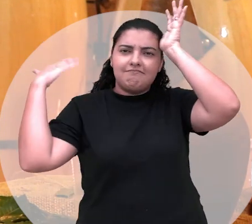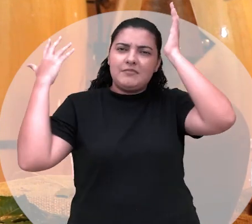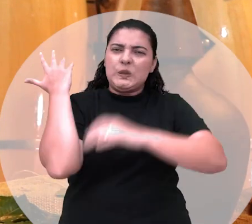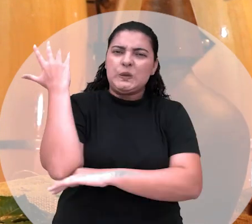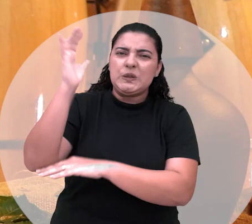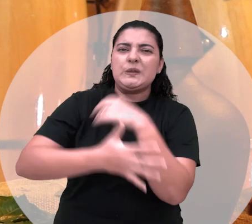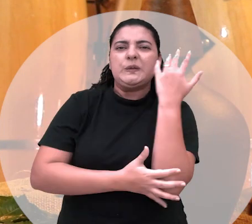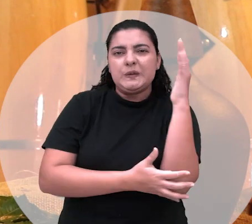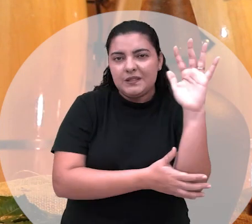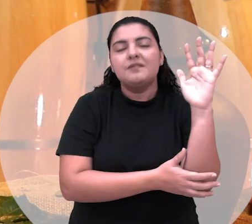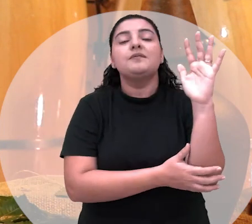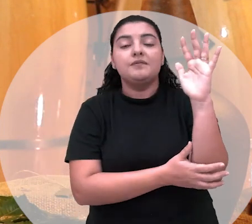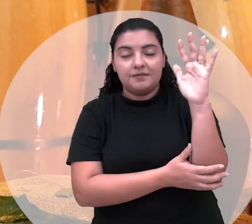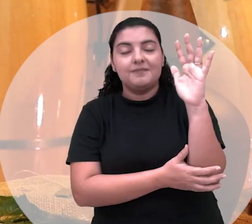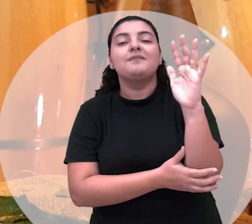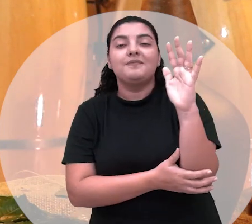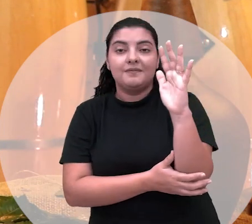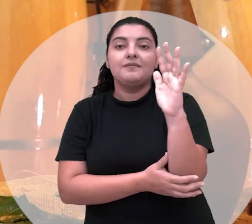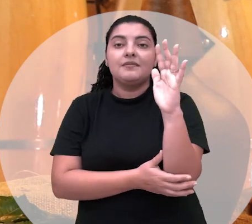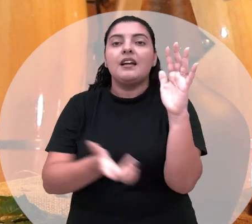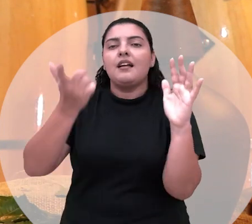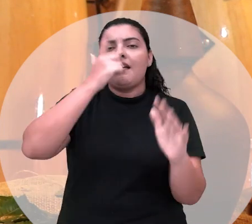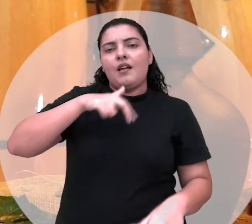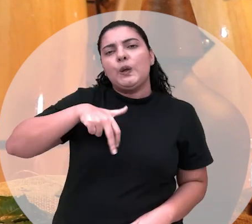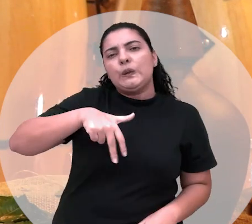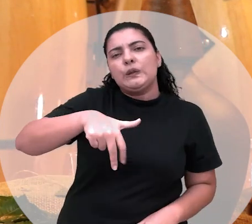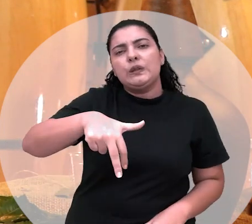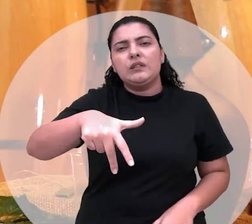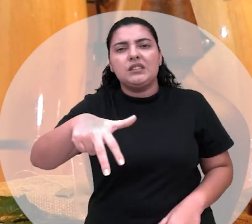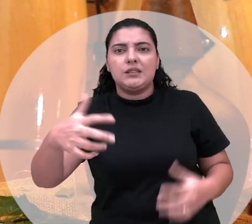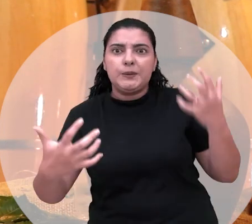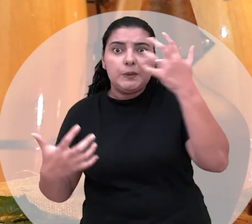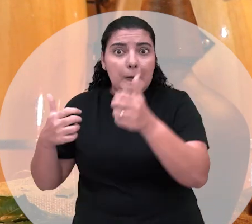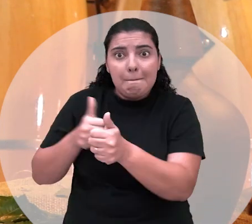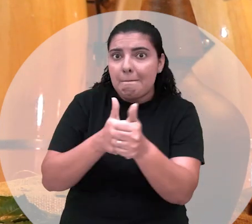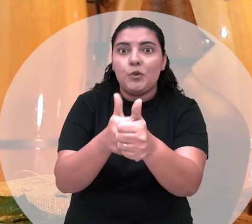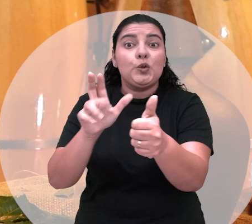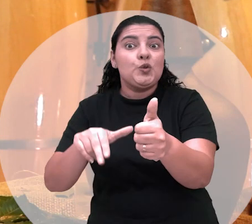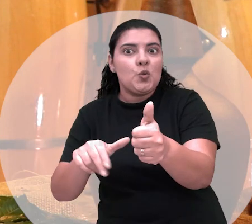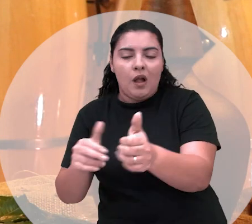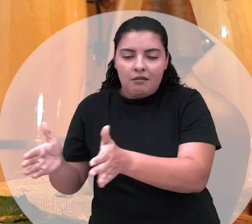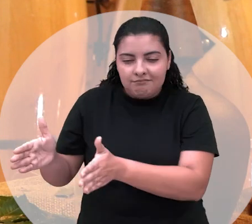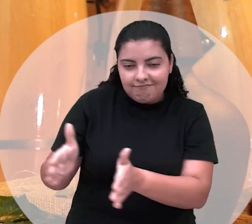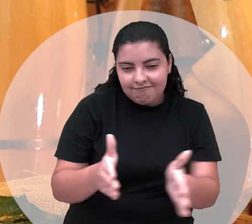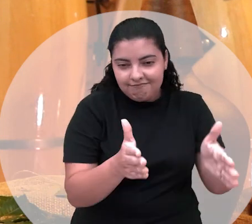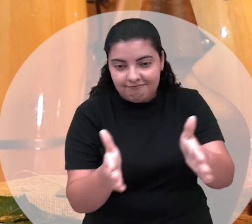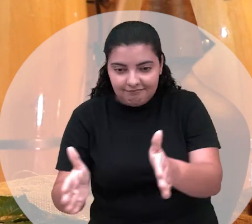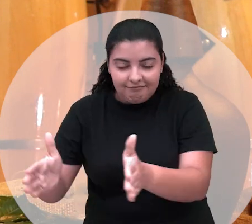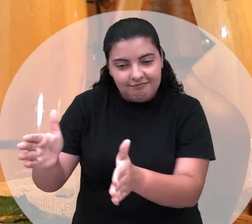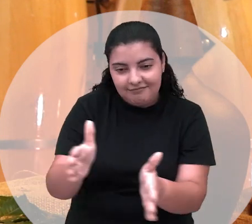por andar sem me perder na